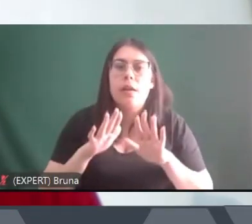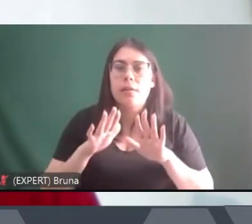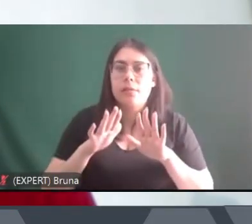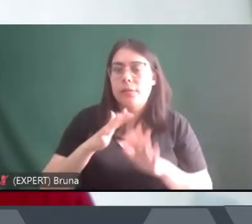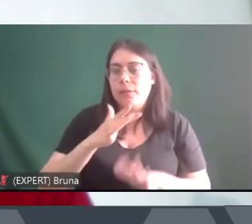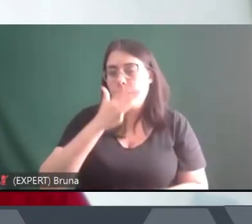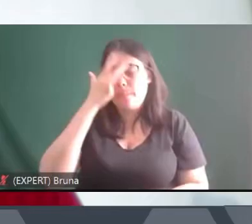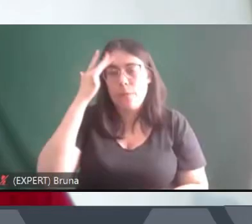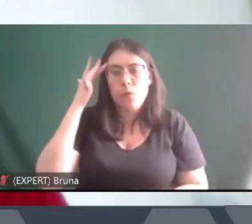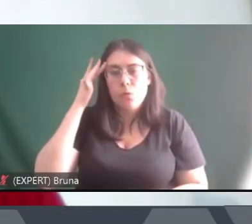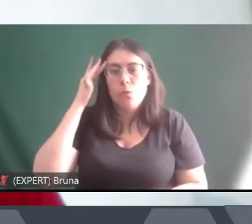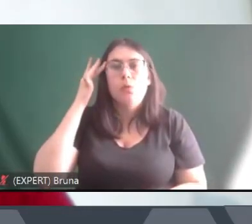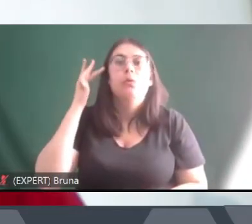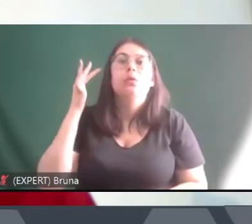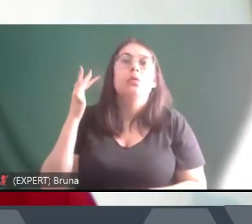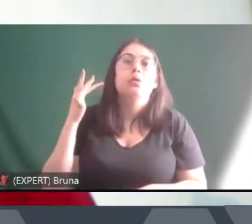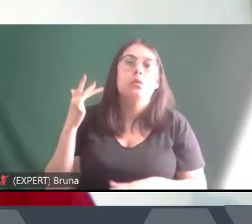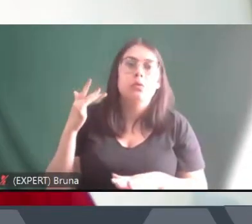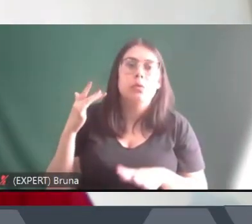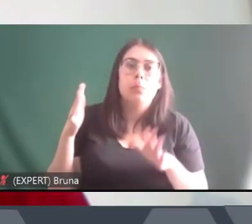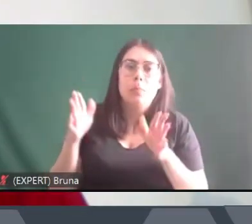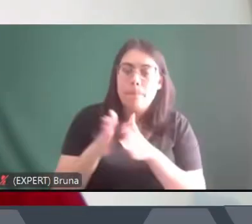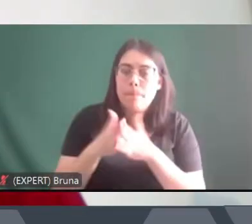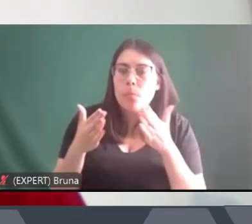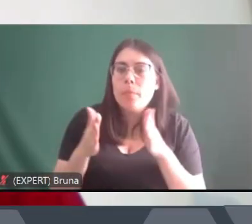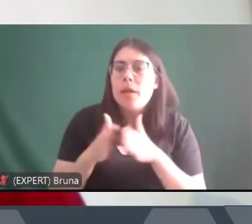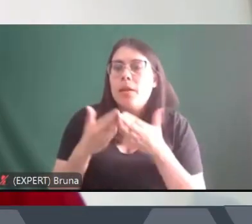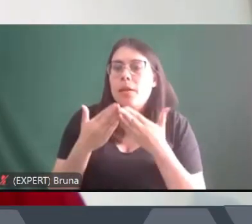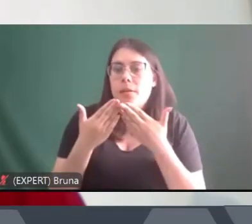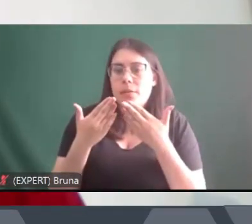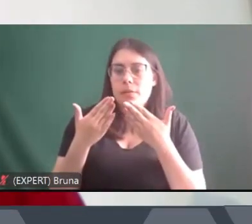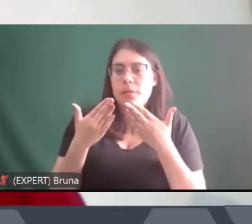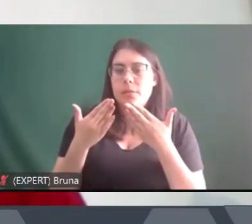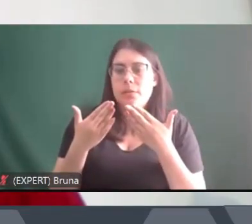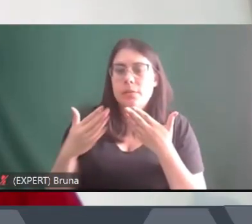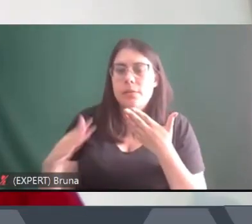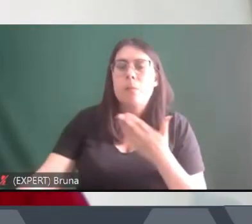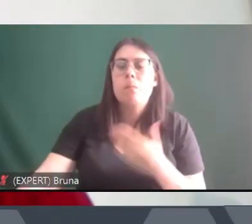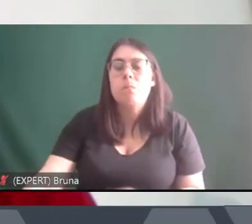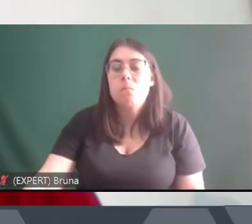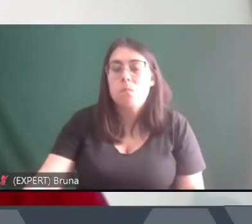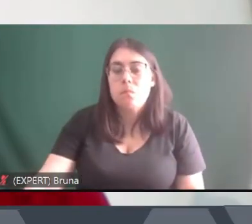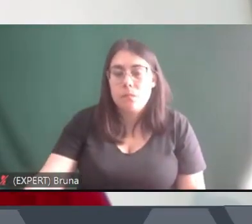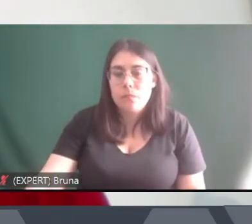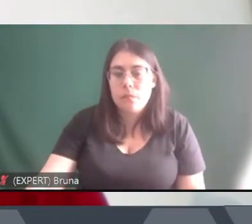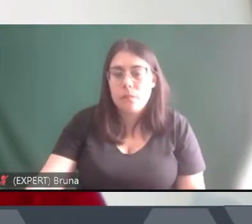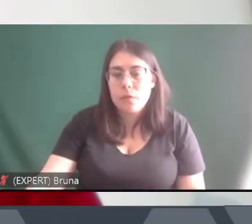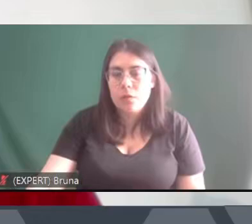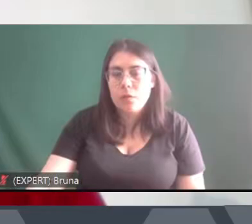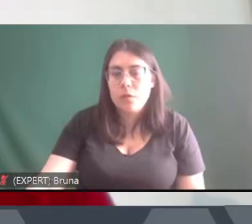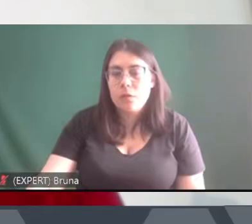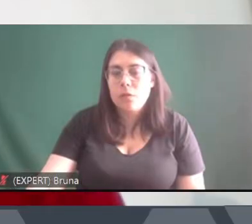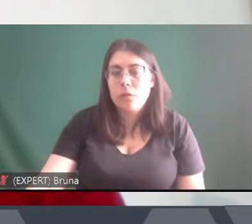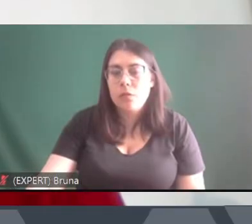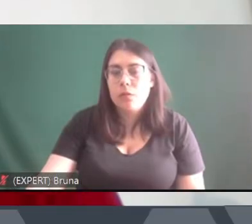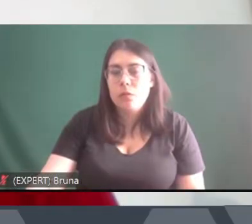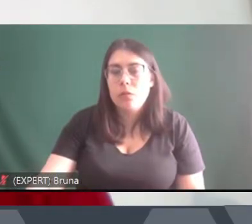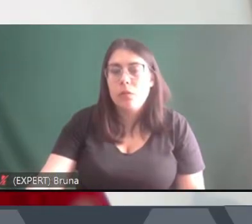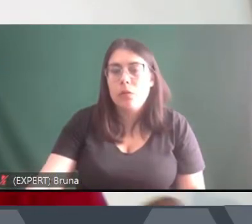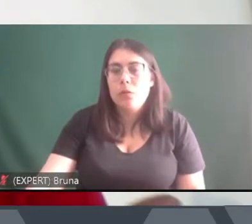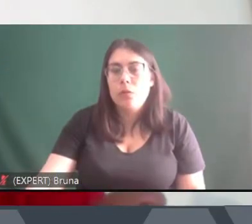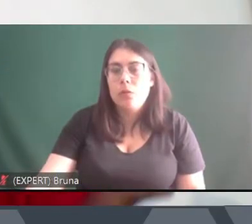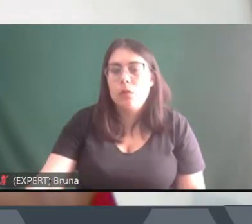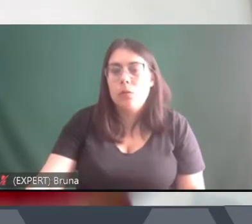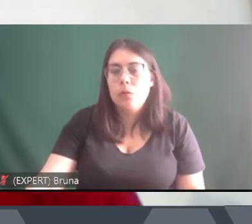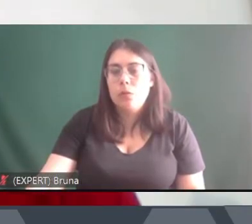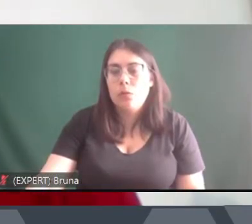as pessoas associavam pobreza e o eletramento das pessoas que chegavam da zona rural como uma atitude suspeita e